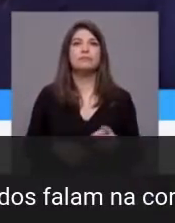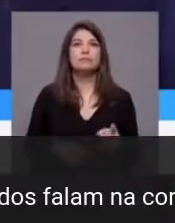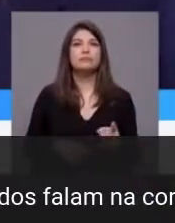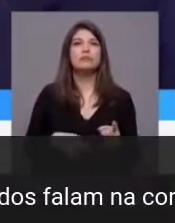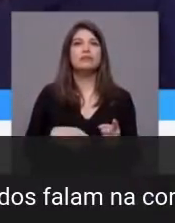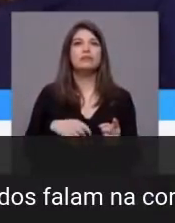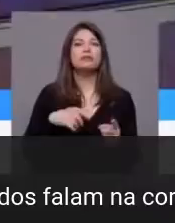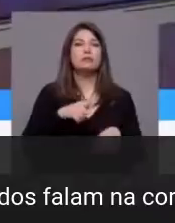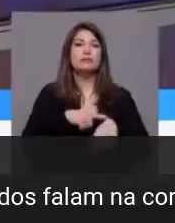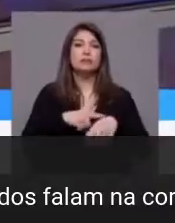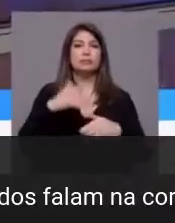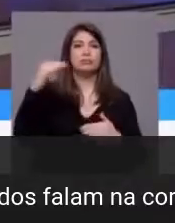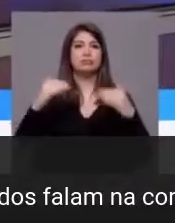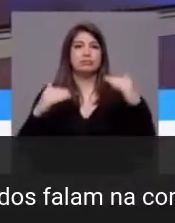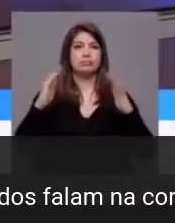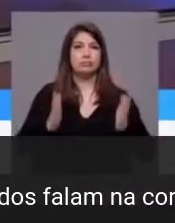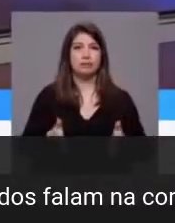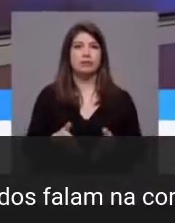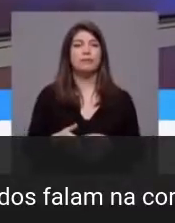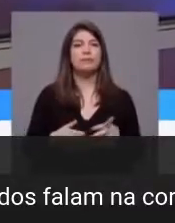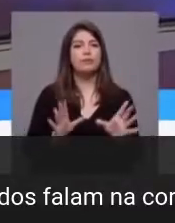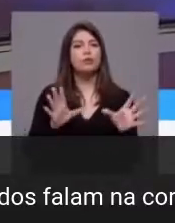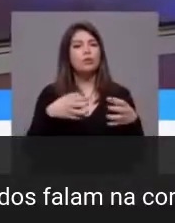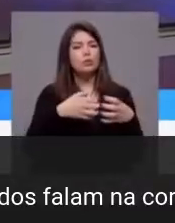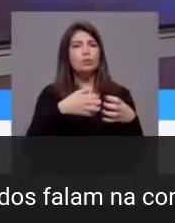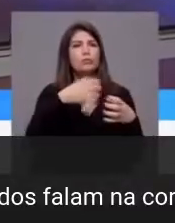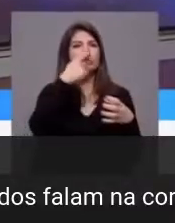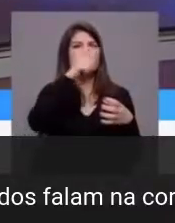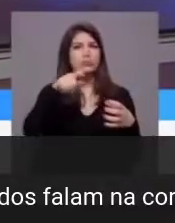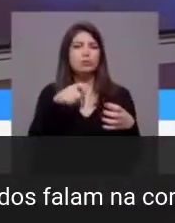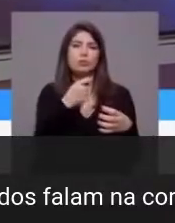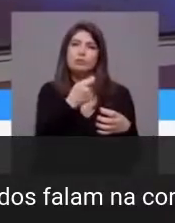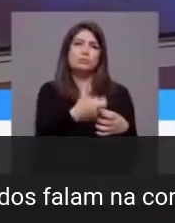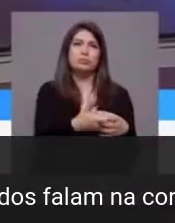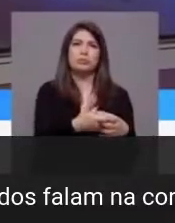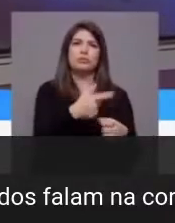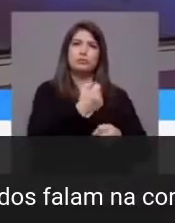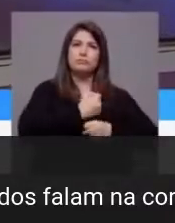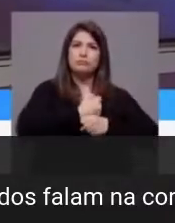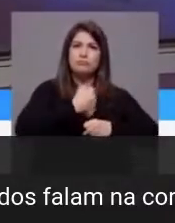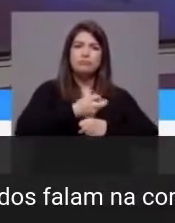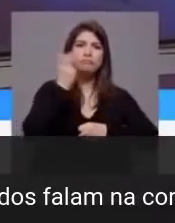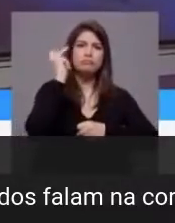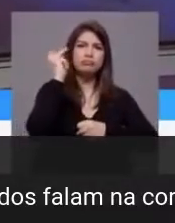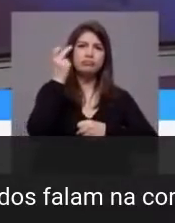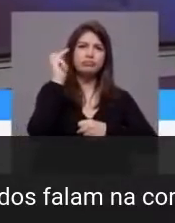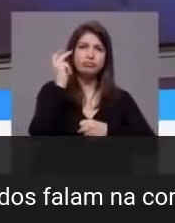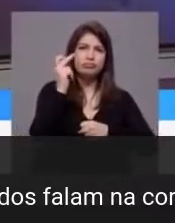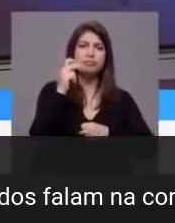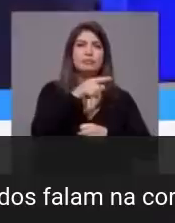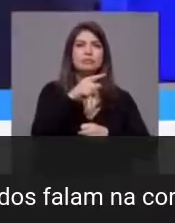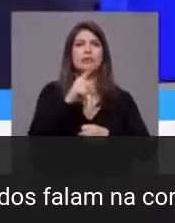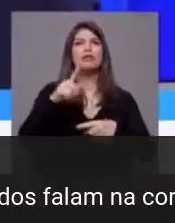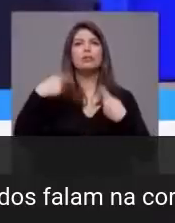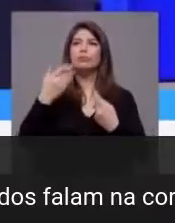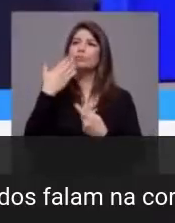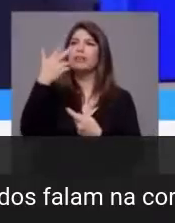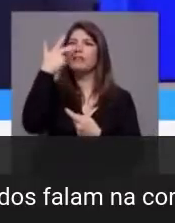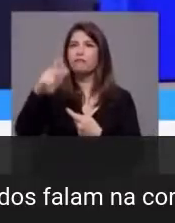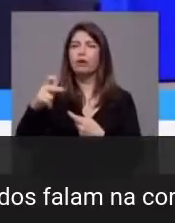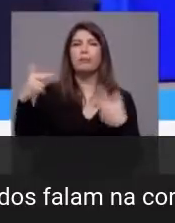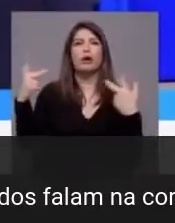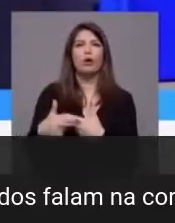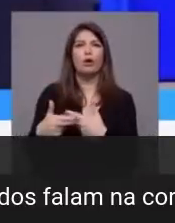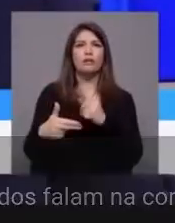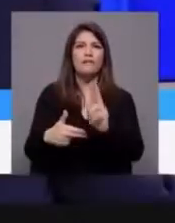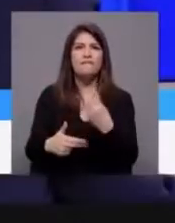pensionistas que trabalhou toda a vida e um duplo corte na sua vida